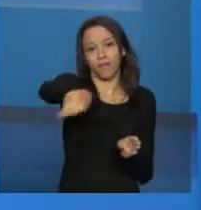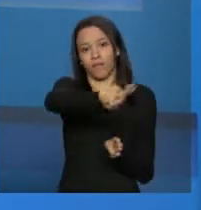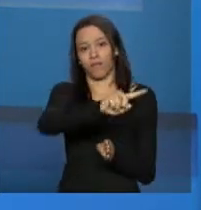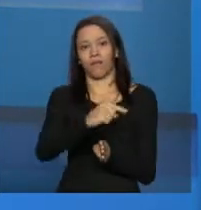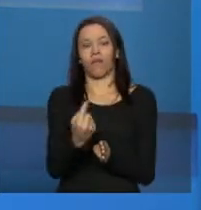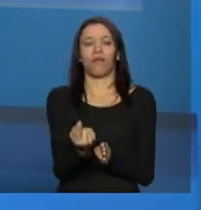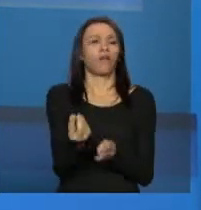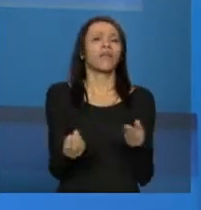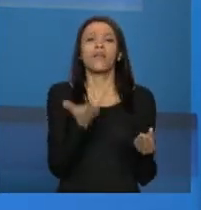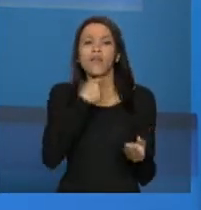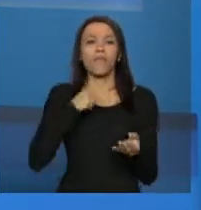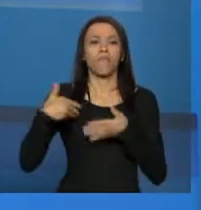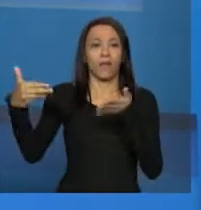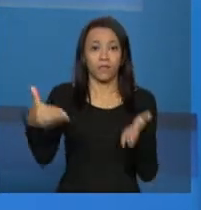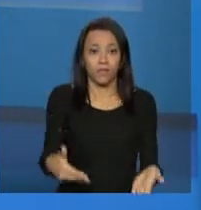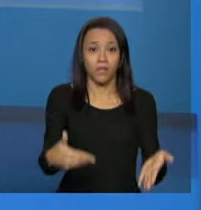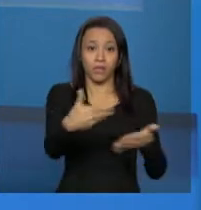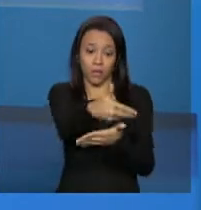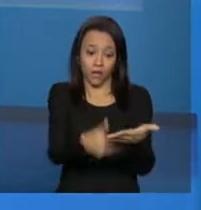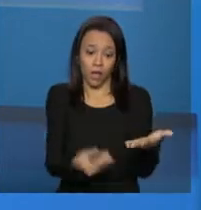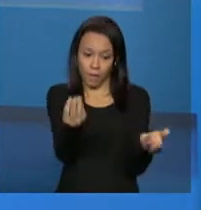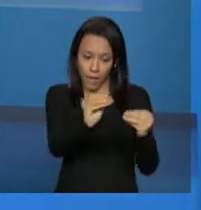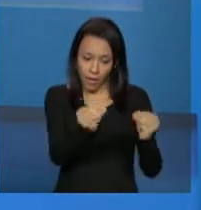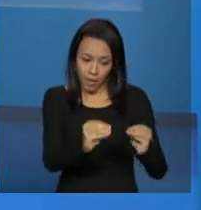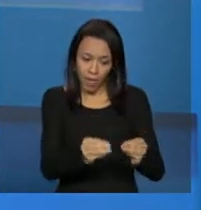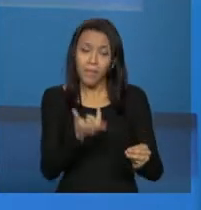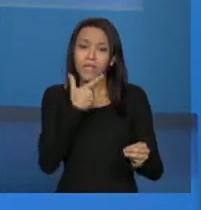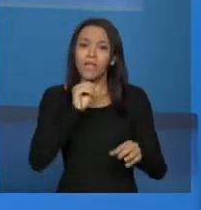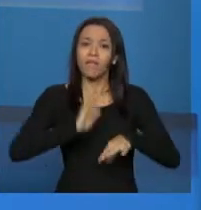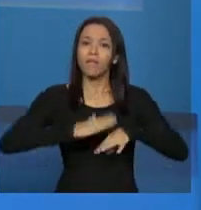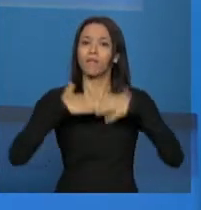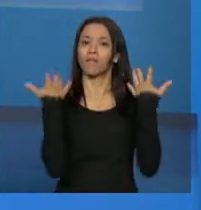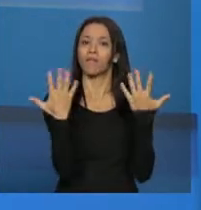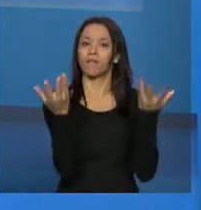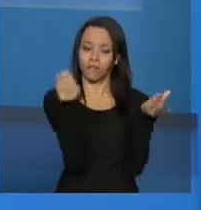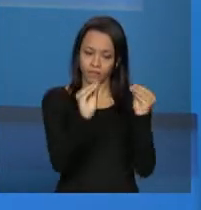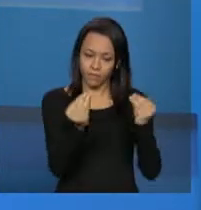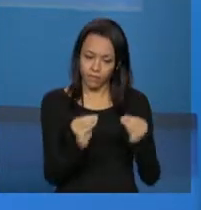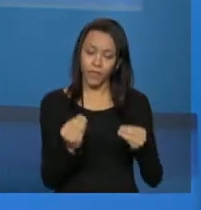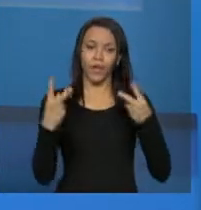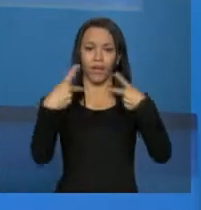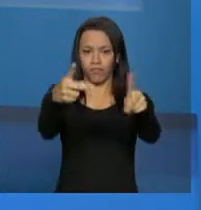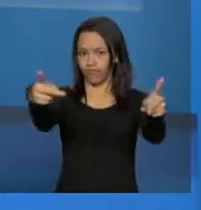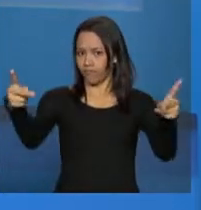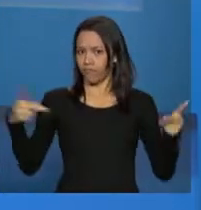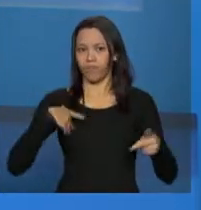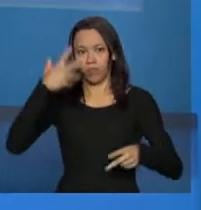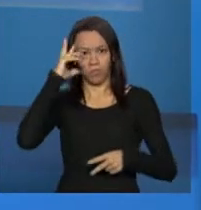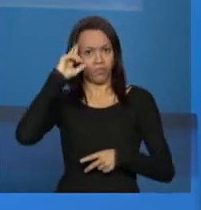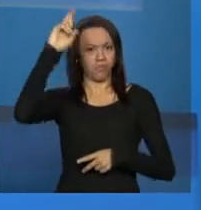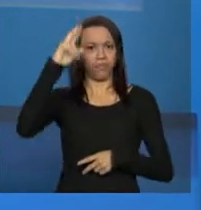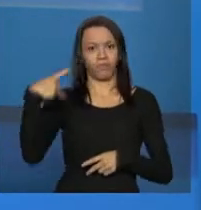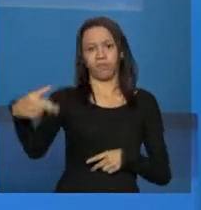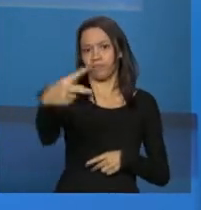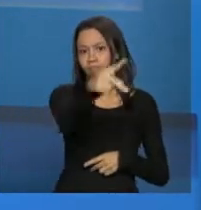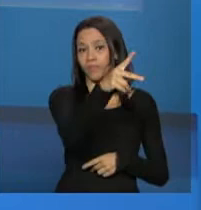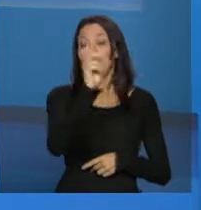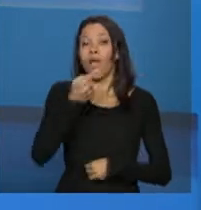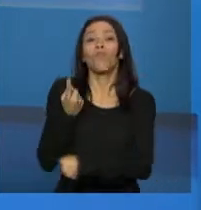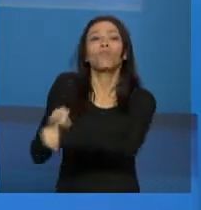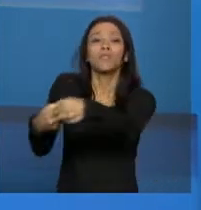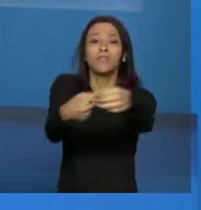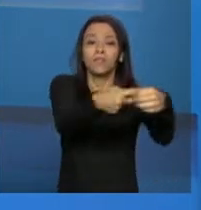do cadastro, mas quem preenche mesmo esse cadastro é o gestor local da assistência. Então, toda a relação se dá no âmbito municipal.